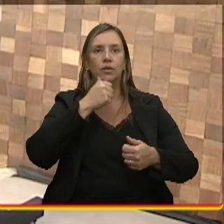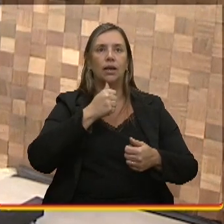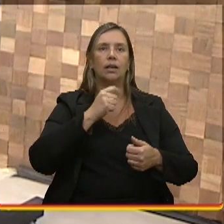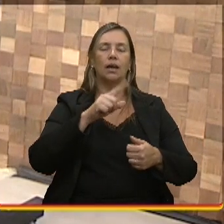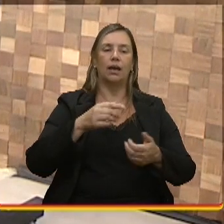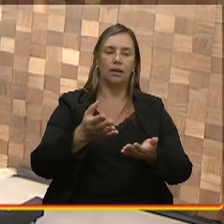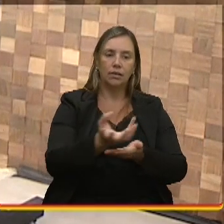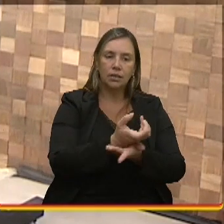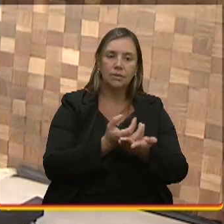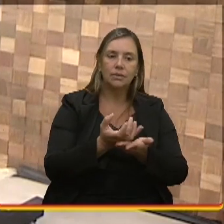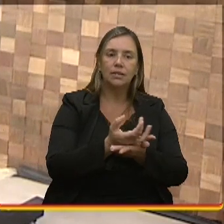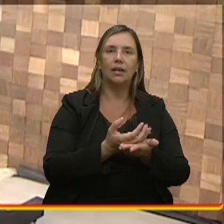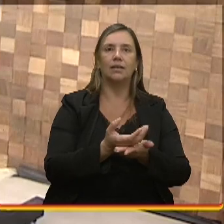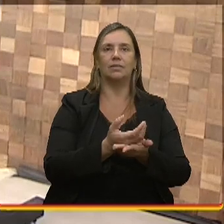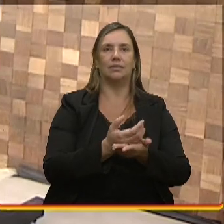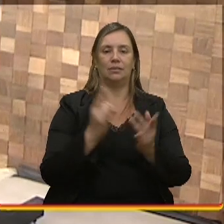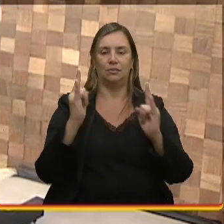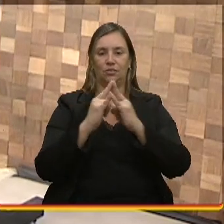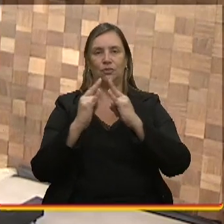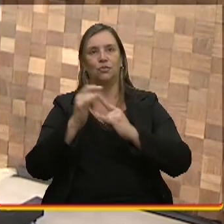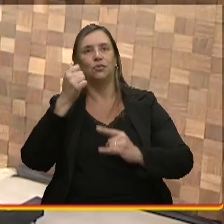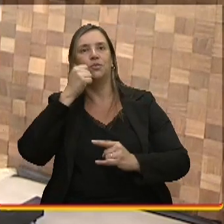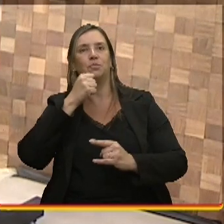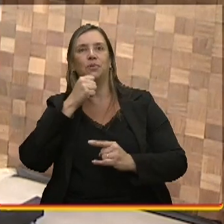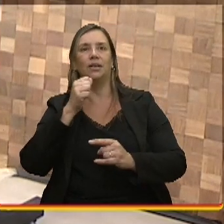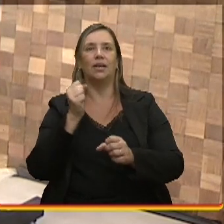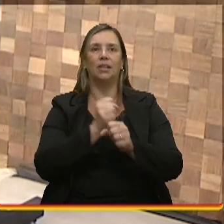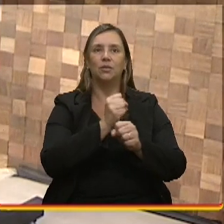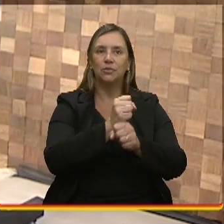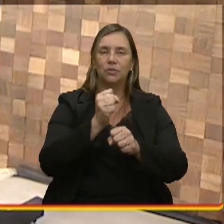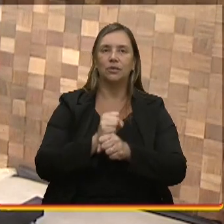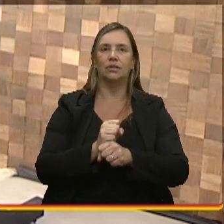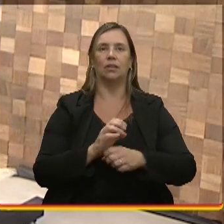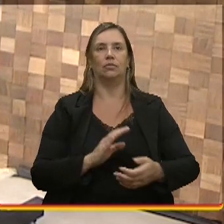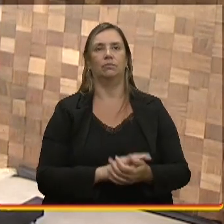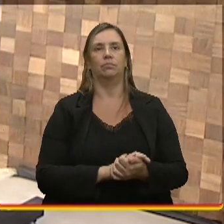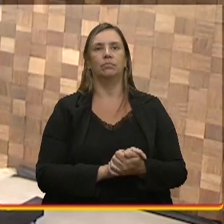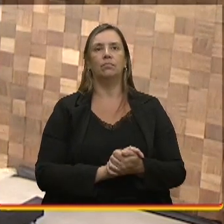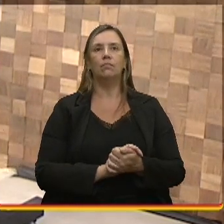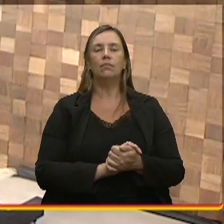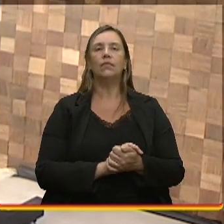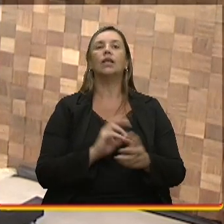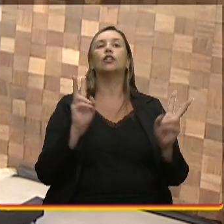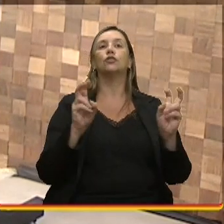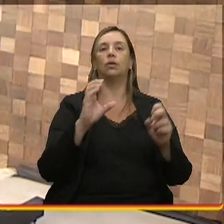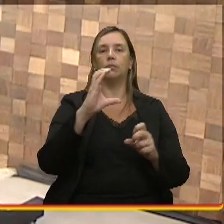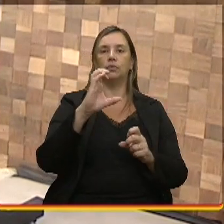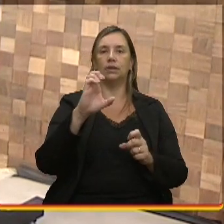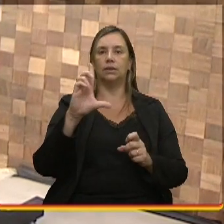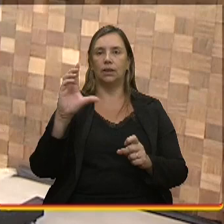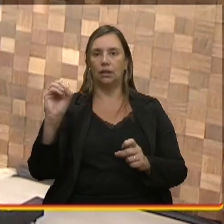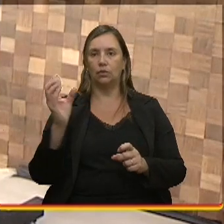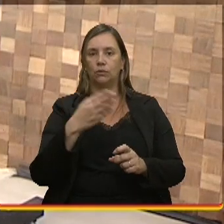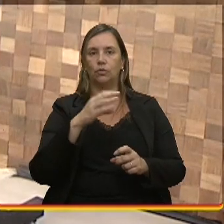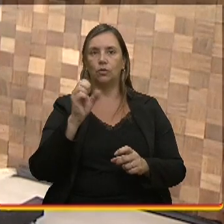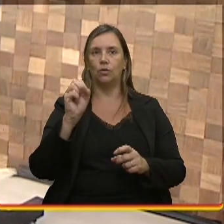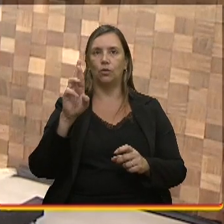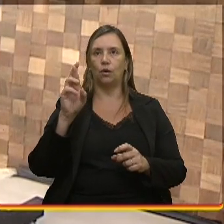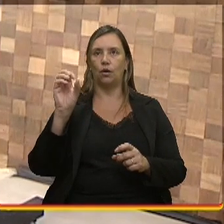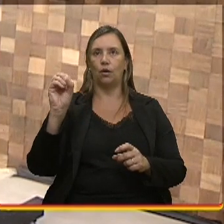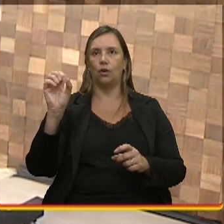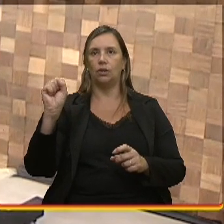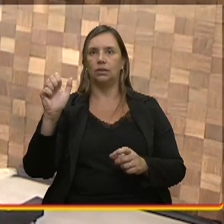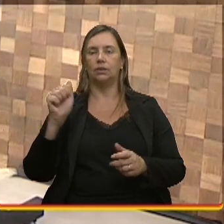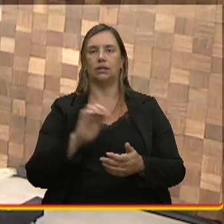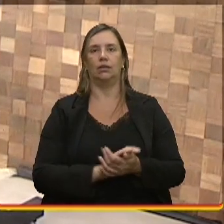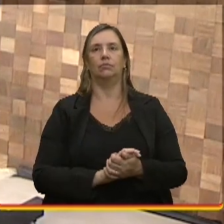em Construção, né, Bia? Queria que tu falasse um pouquinho sobre o selo rosa, o que é o selo rosa? Ai, o selo